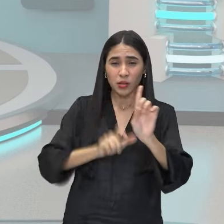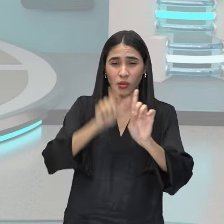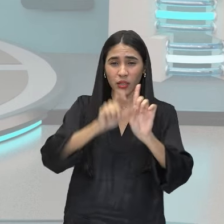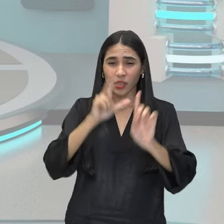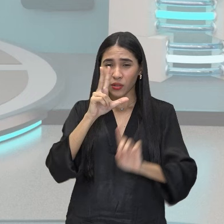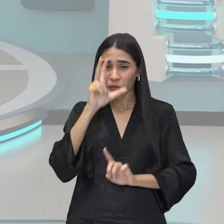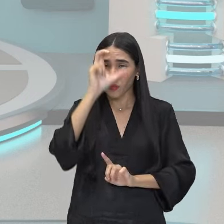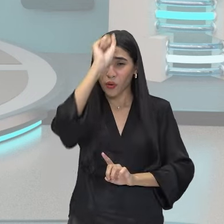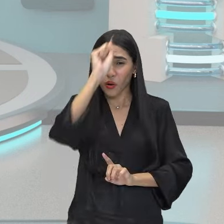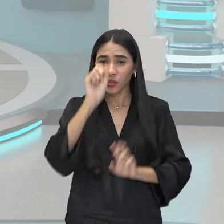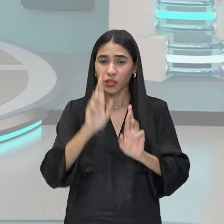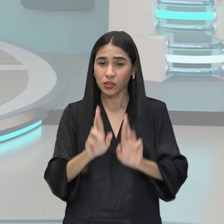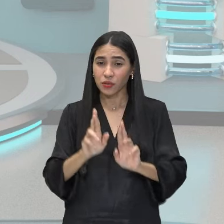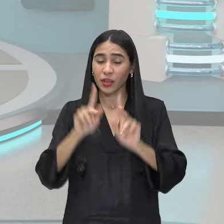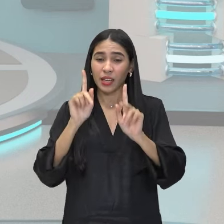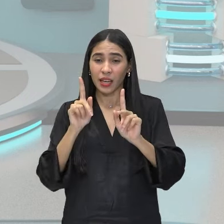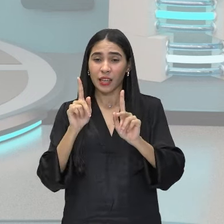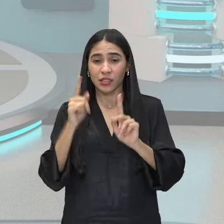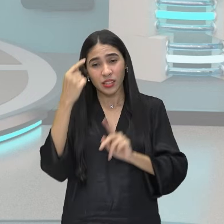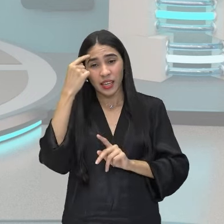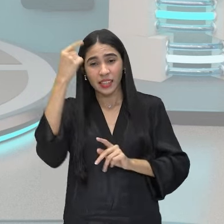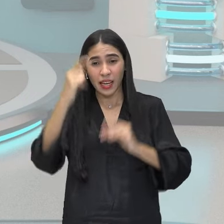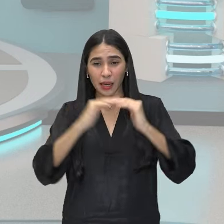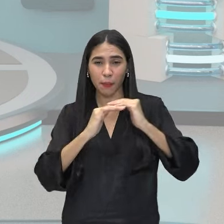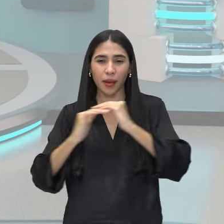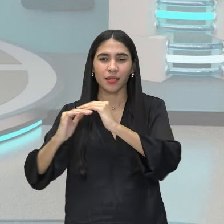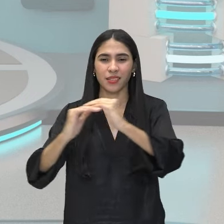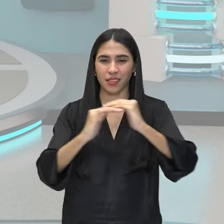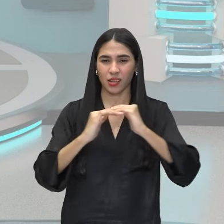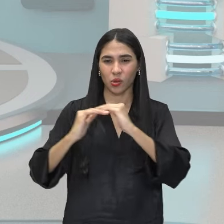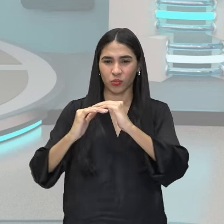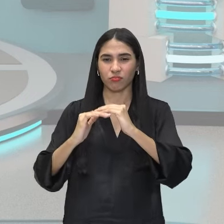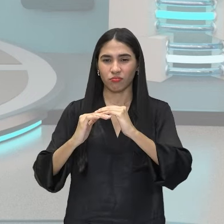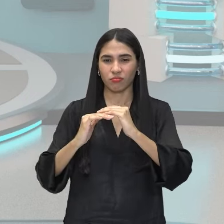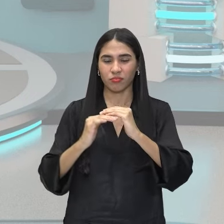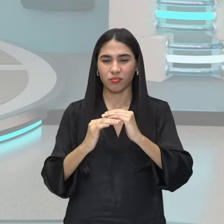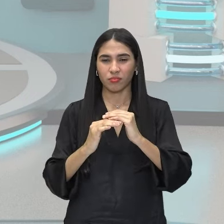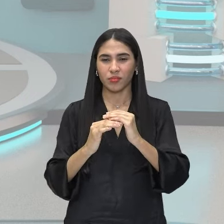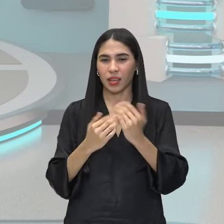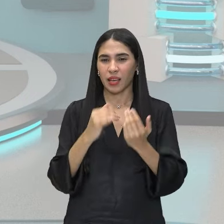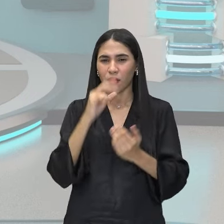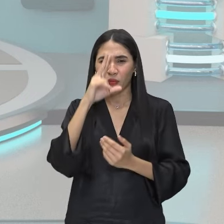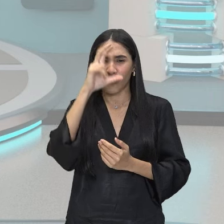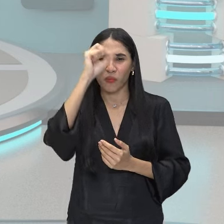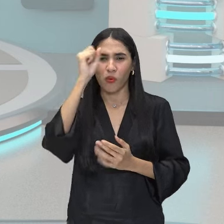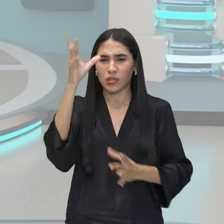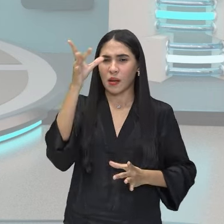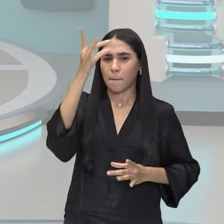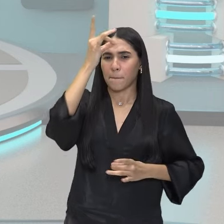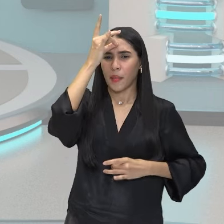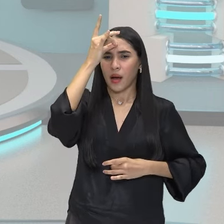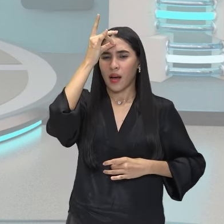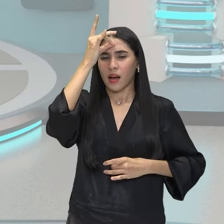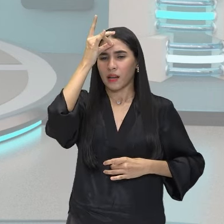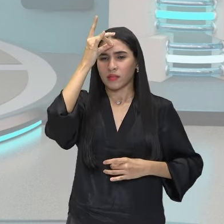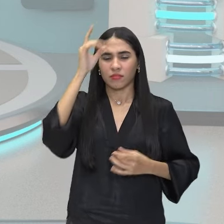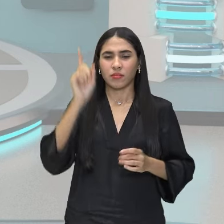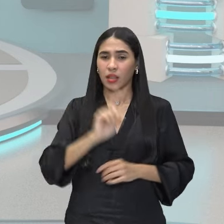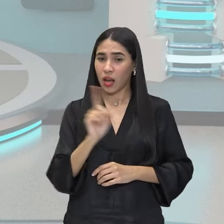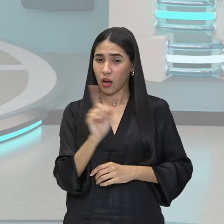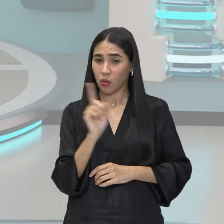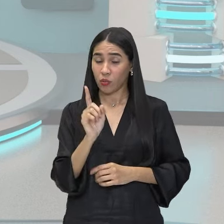daquela ideia de herói que se tem. Daquele ser cheio de virtudes que vai fazer ações heróicas.